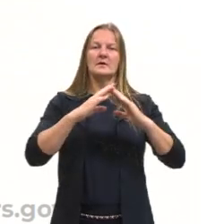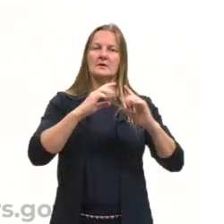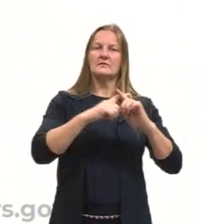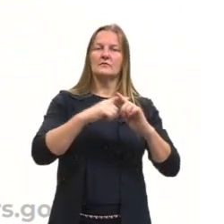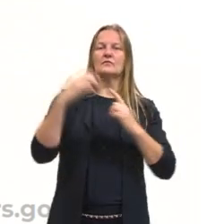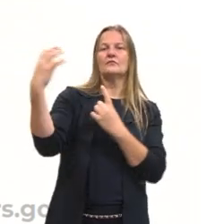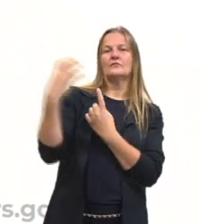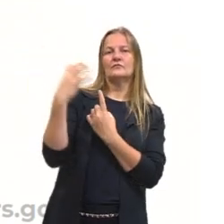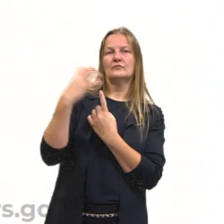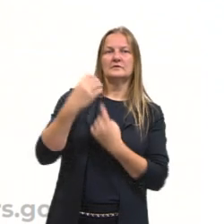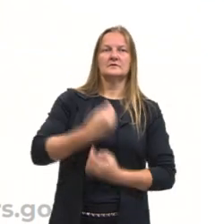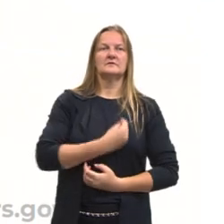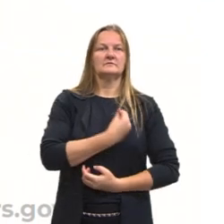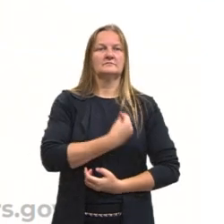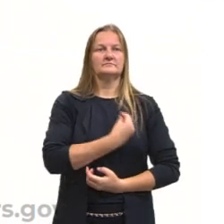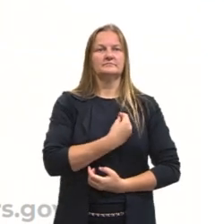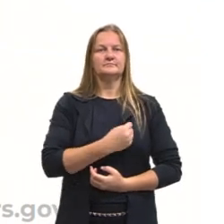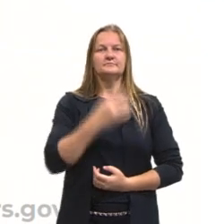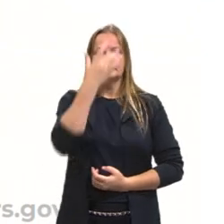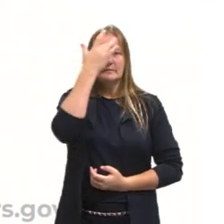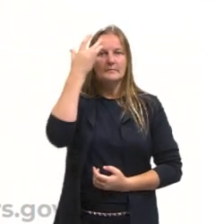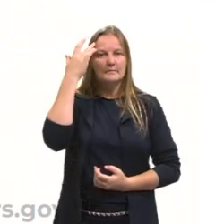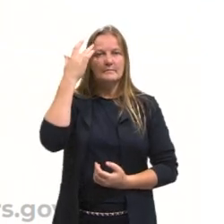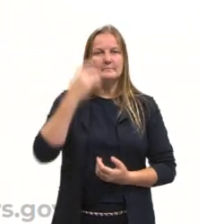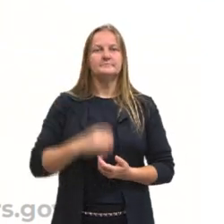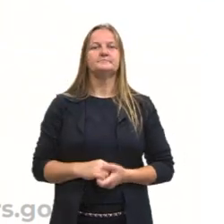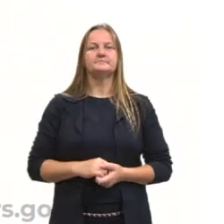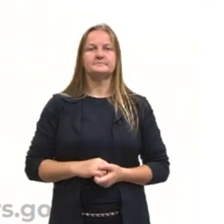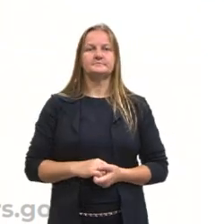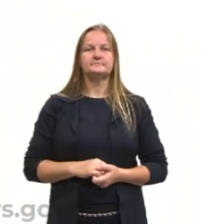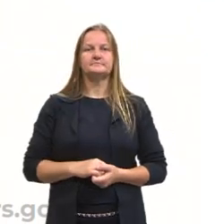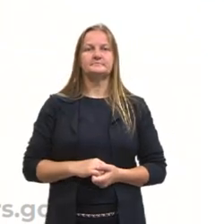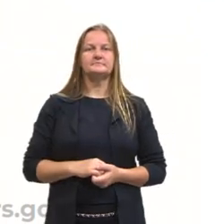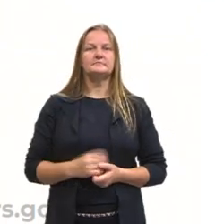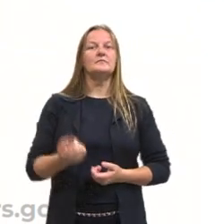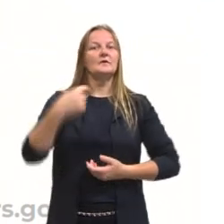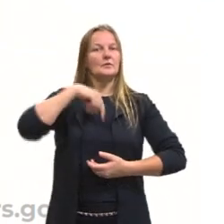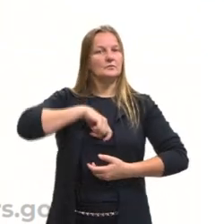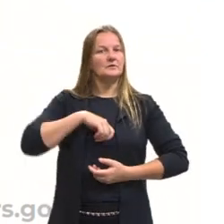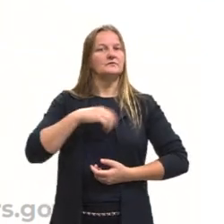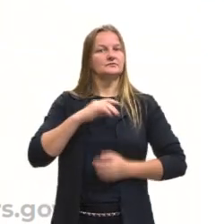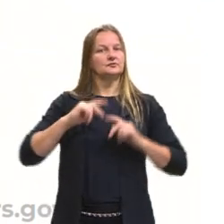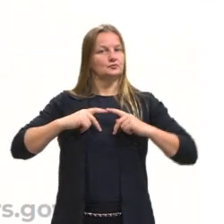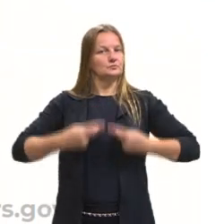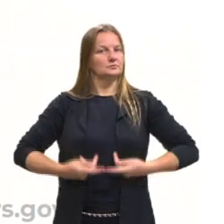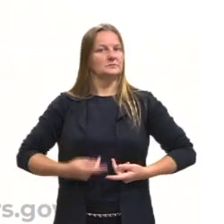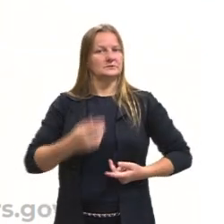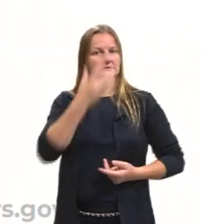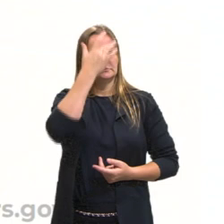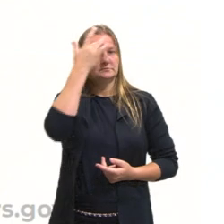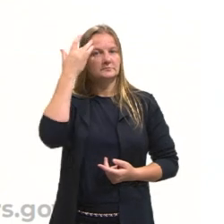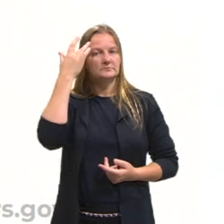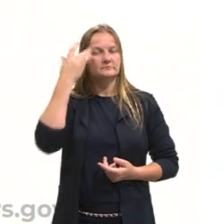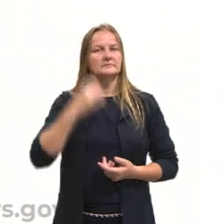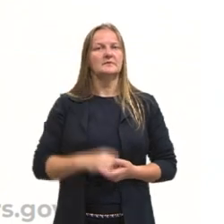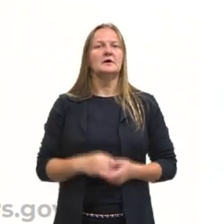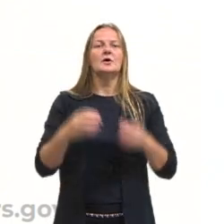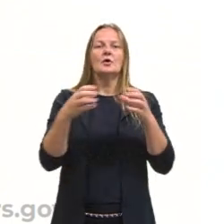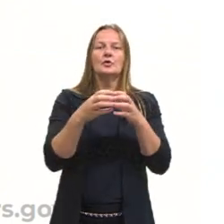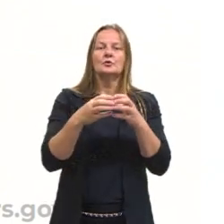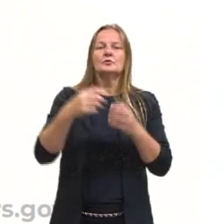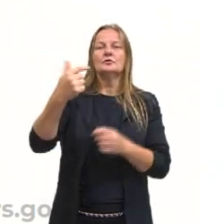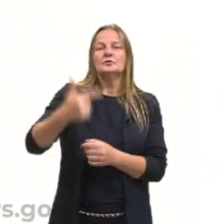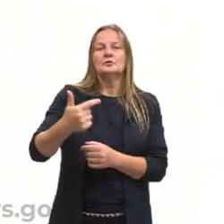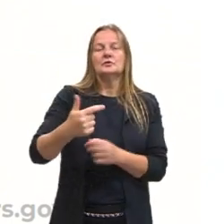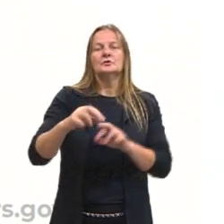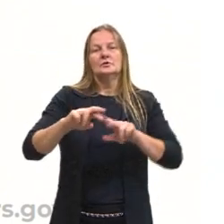influência muito importante, muito interessante na formação da subjetividade das pessoas. Os grupos secundários,